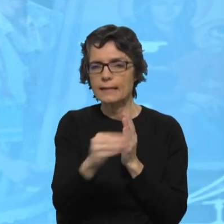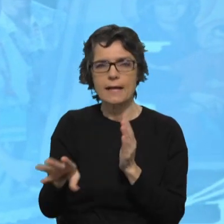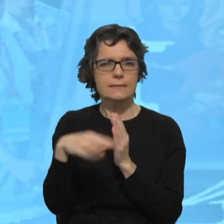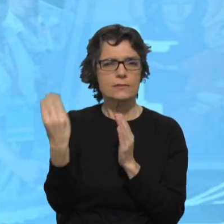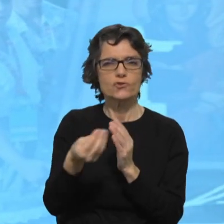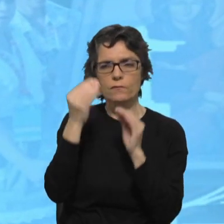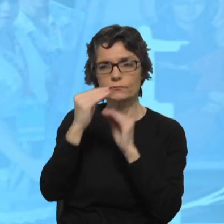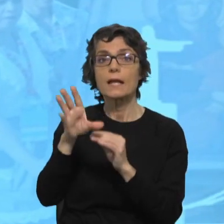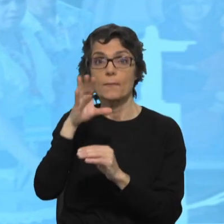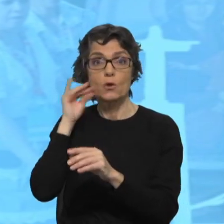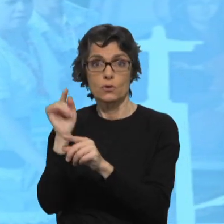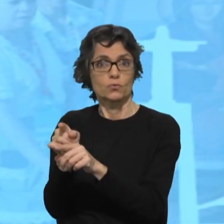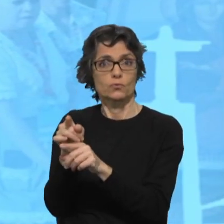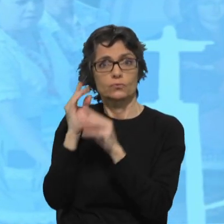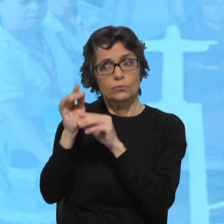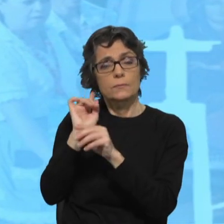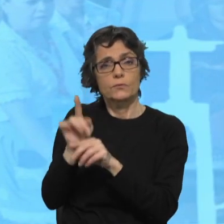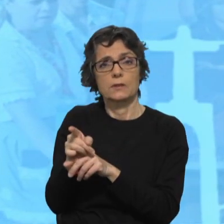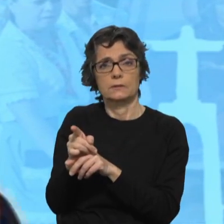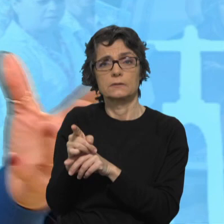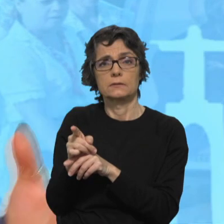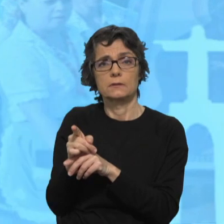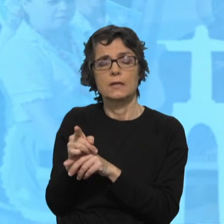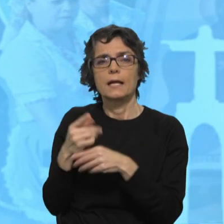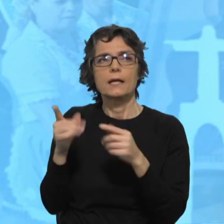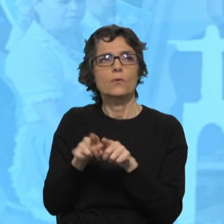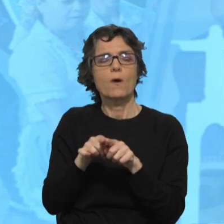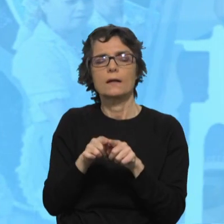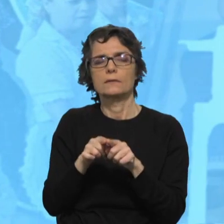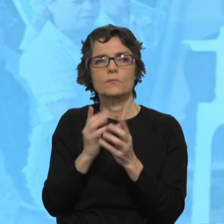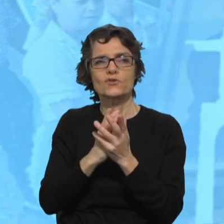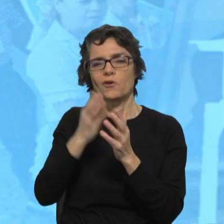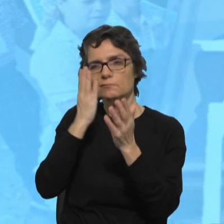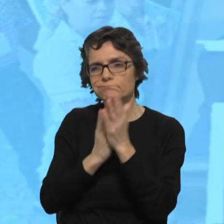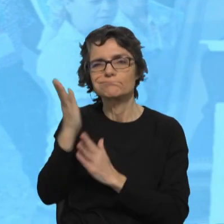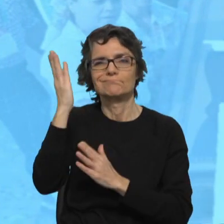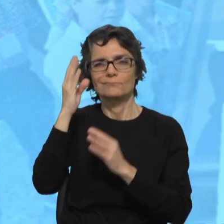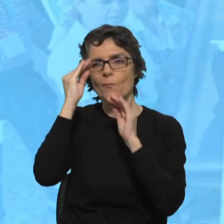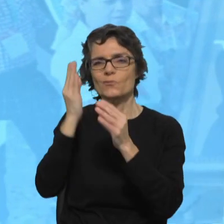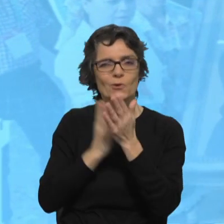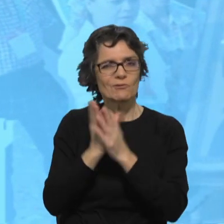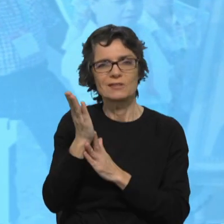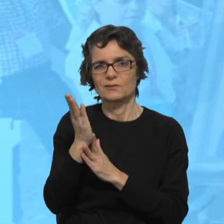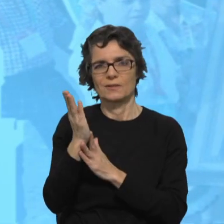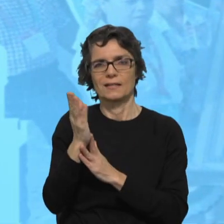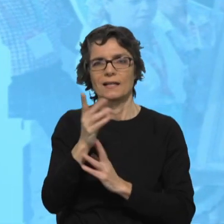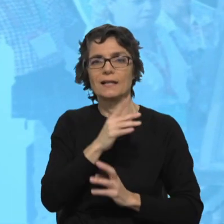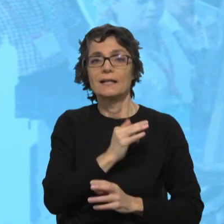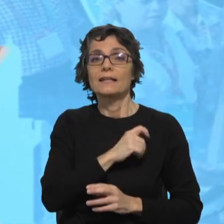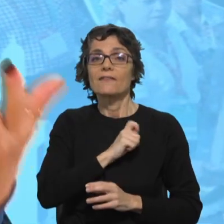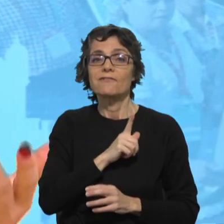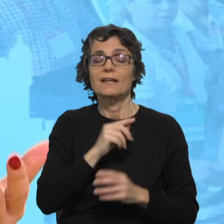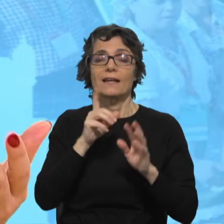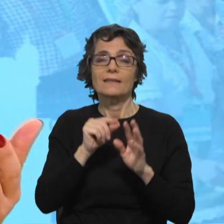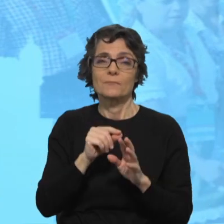jovens e dos adultos, a formação quase contínua, a formação na fé e a formação cívica, para podermos amadurecer